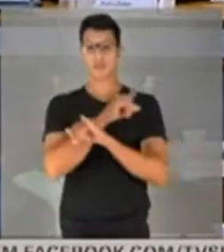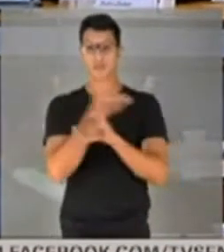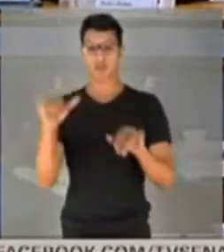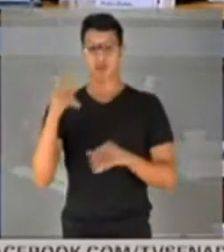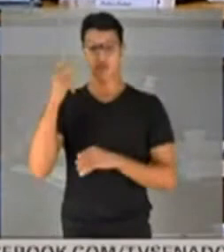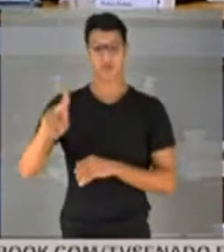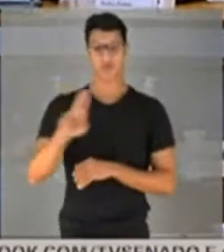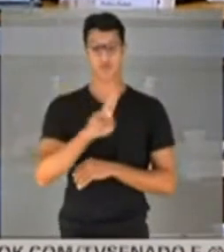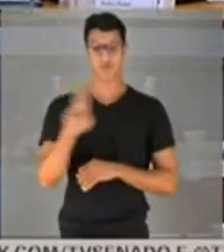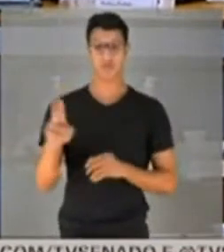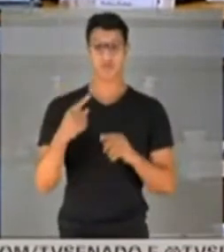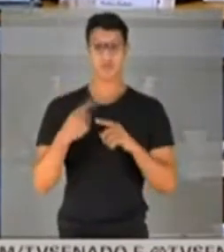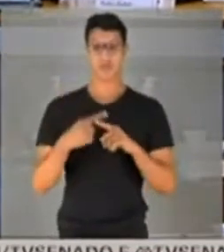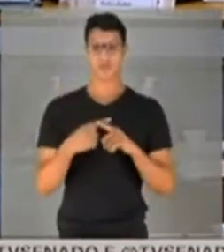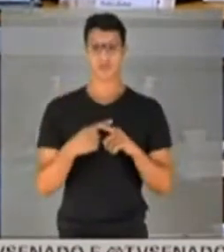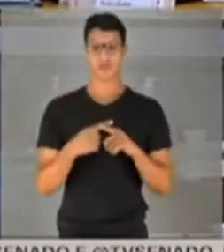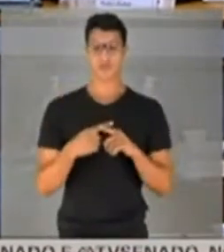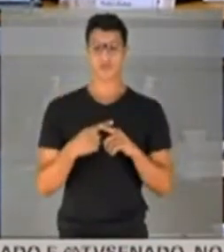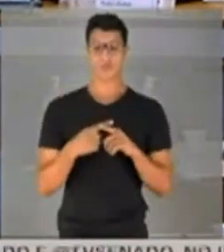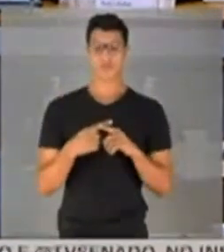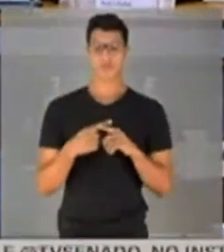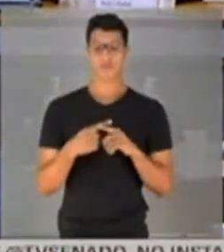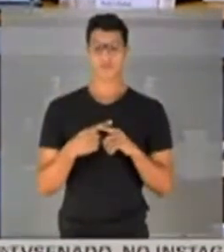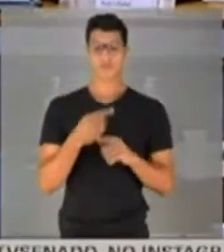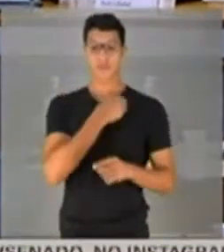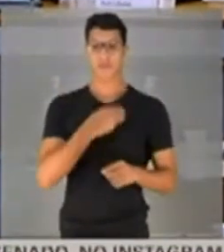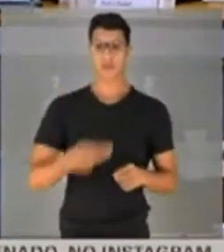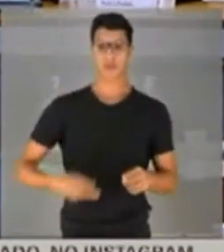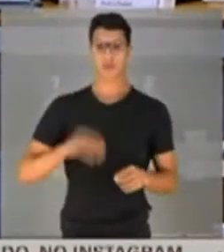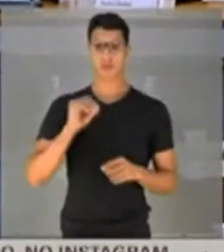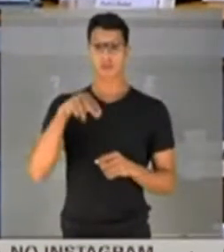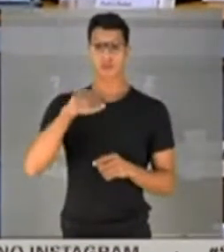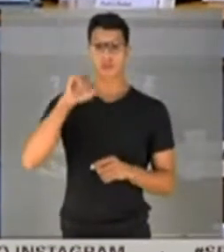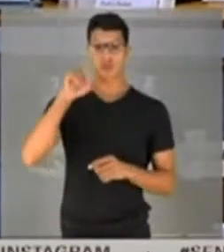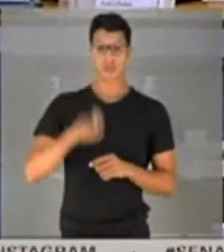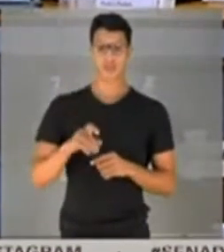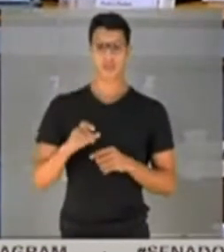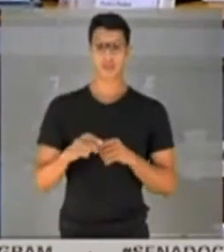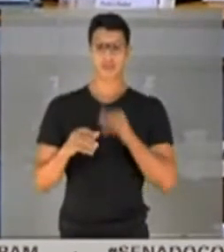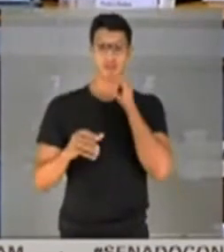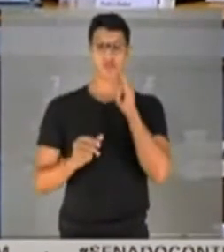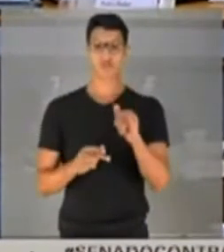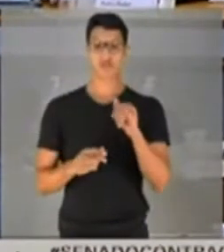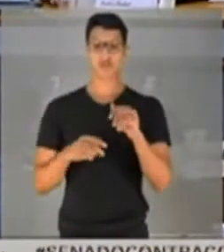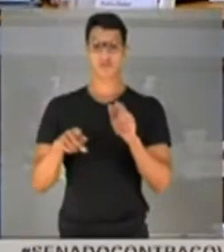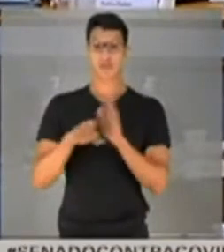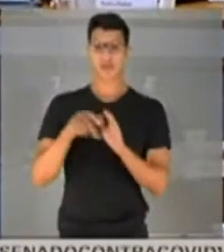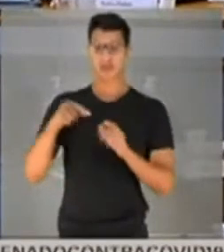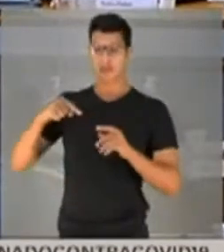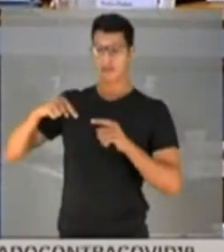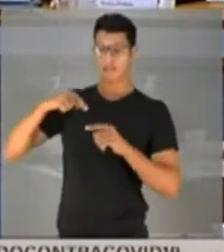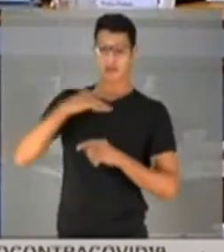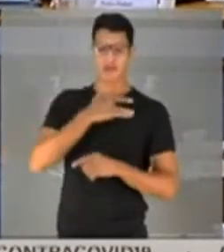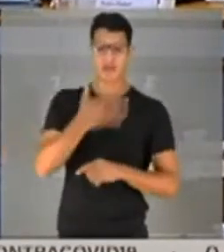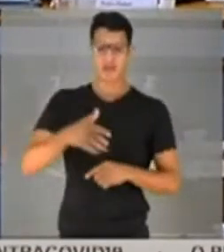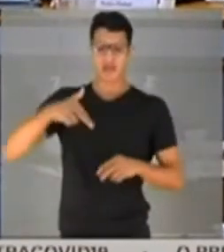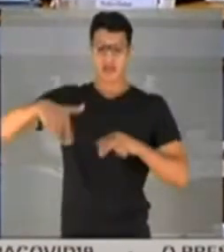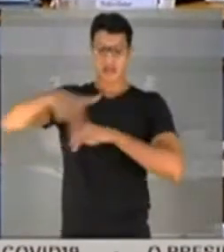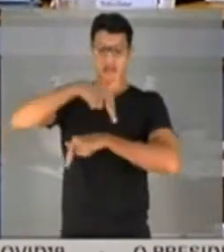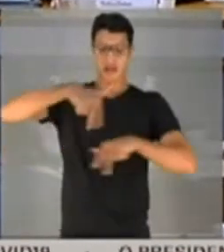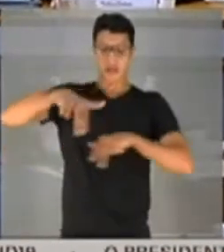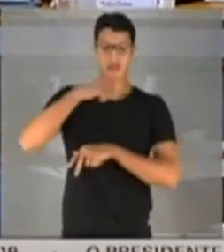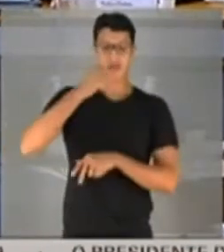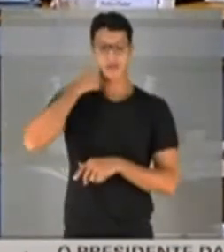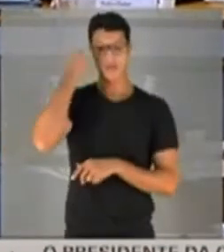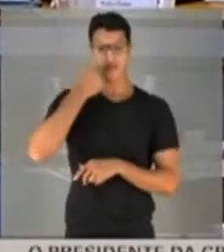seu nome, porque o ministro Onix disse que era, ele andava aqui pelo Senado. Boa Excelência é